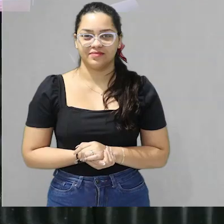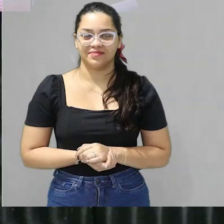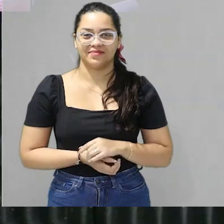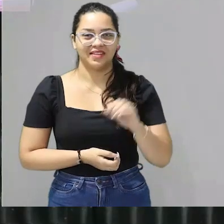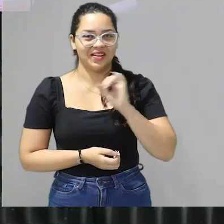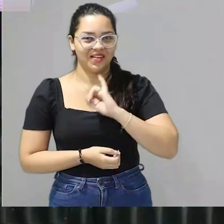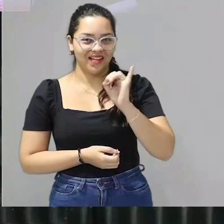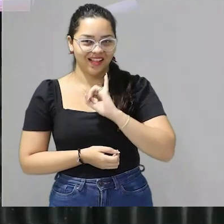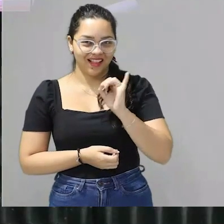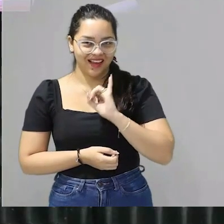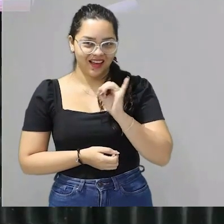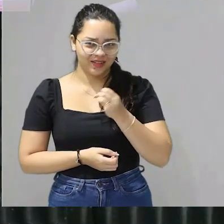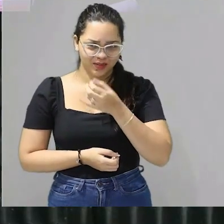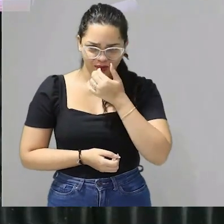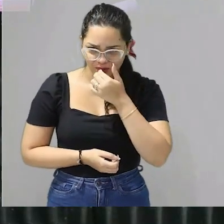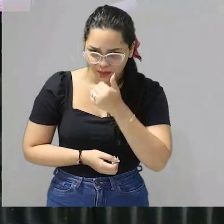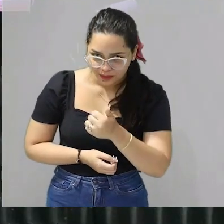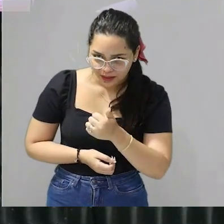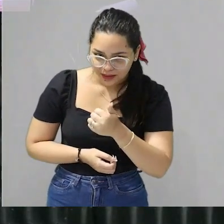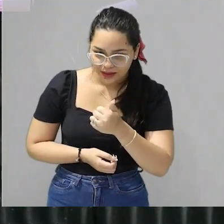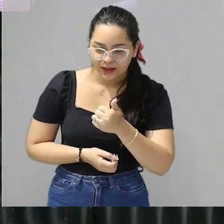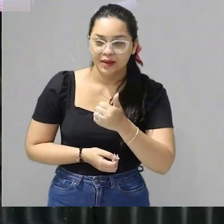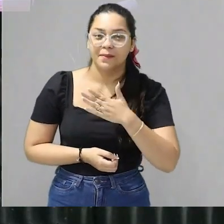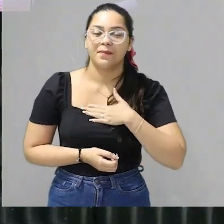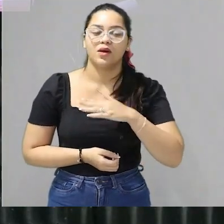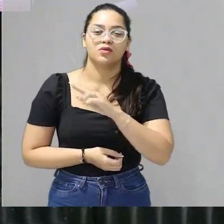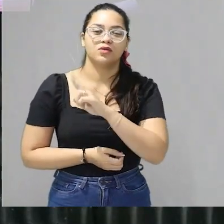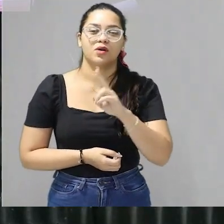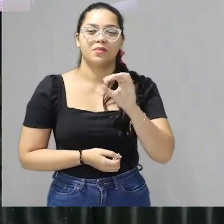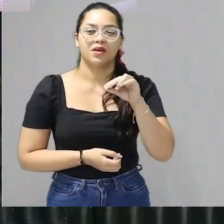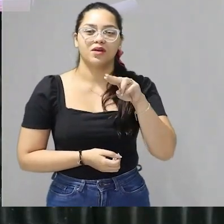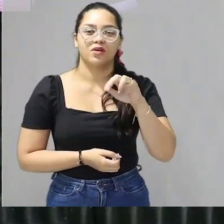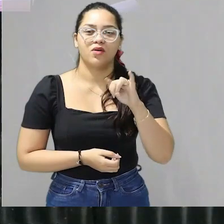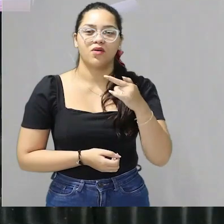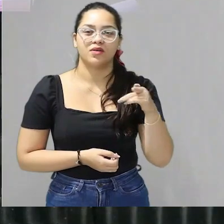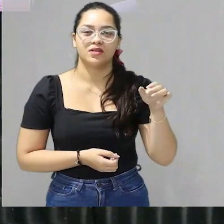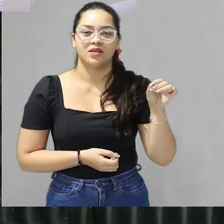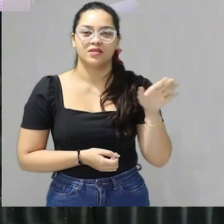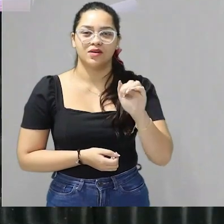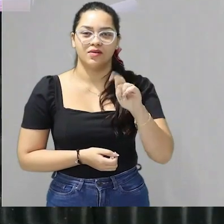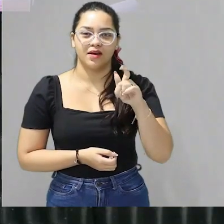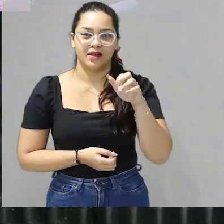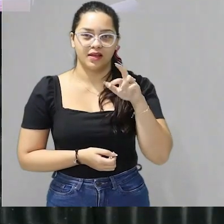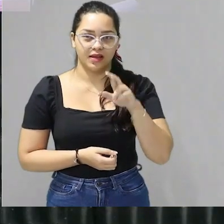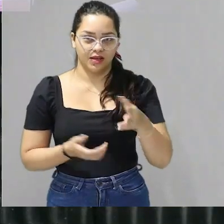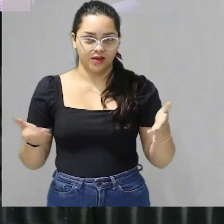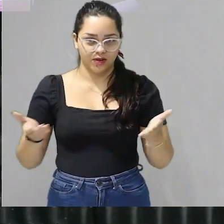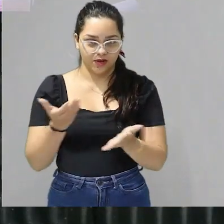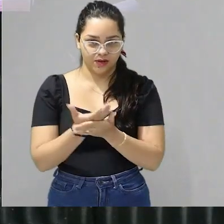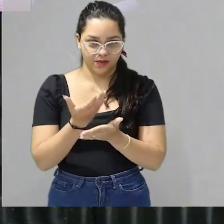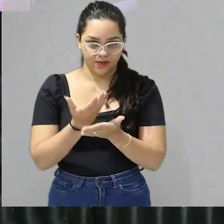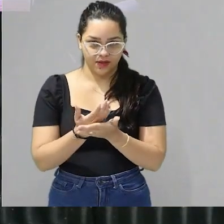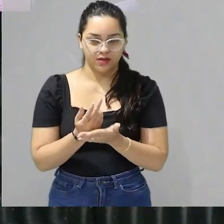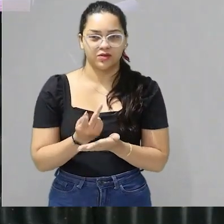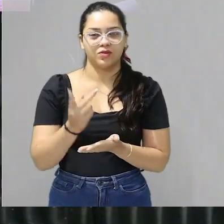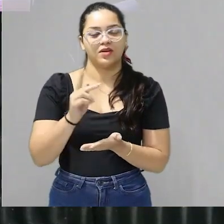Olá pessoal tudo bem com vocês? sou professora Conceição Alencar e começa agora sua aula de redação e mais